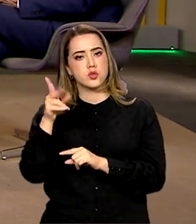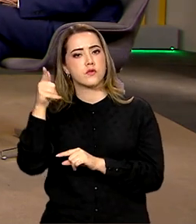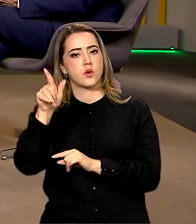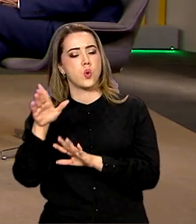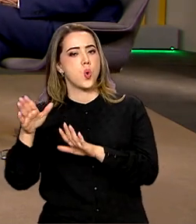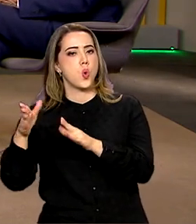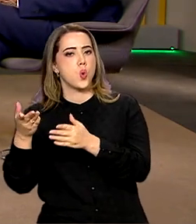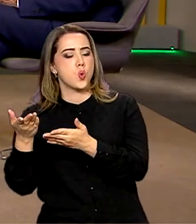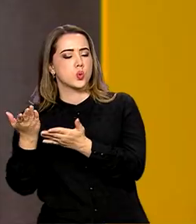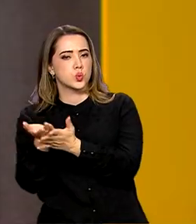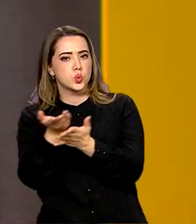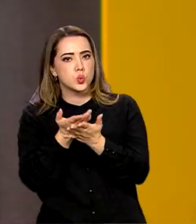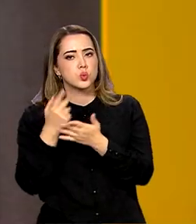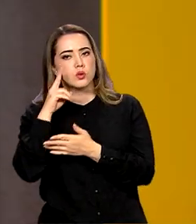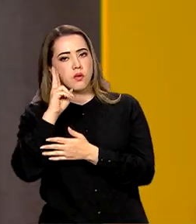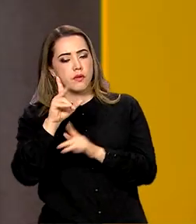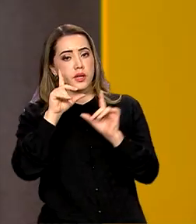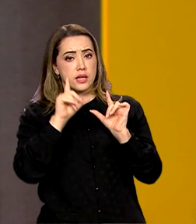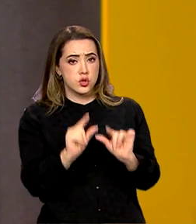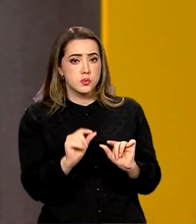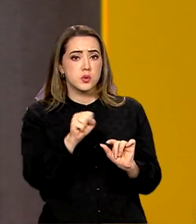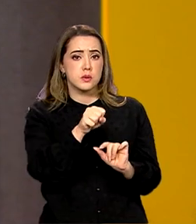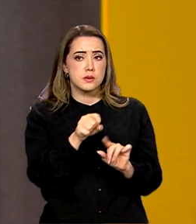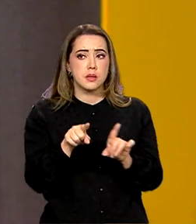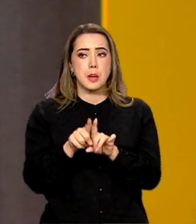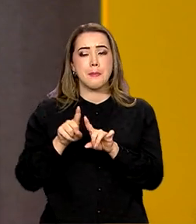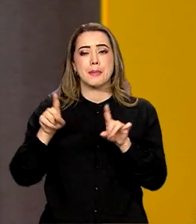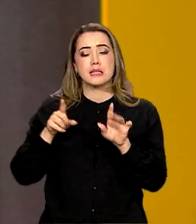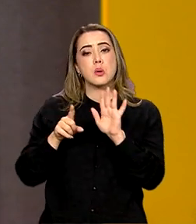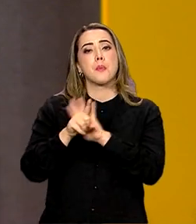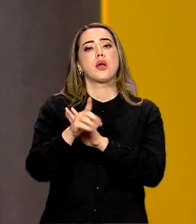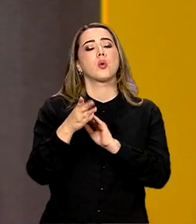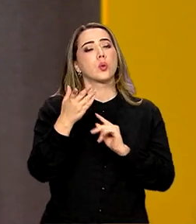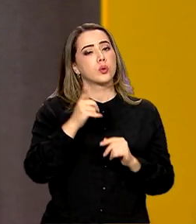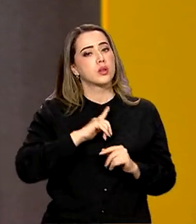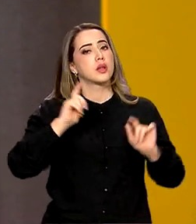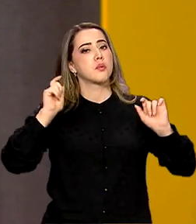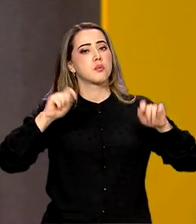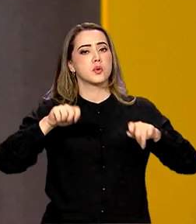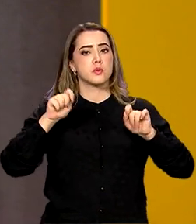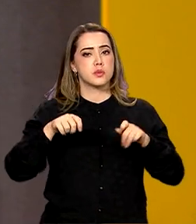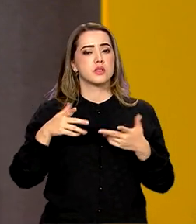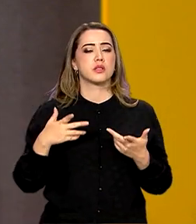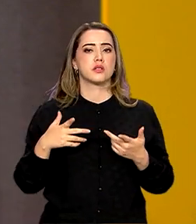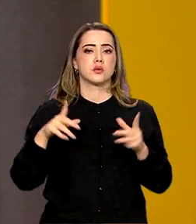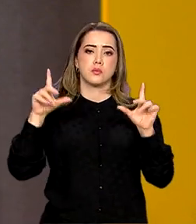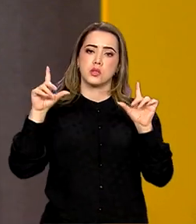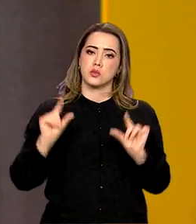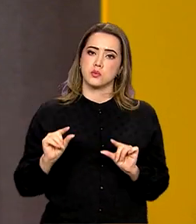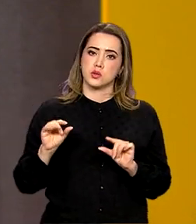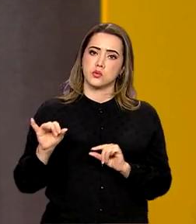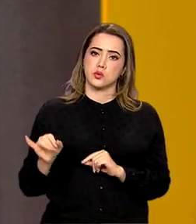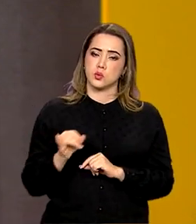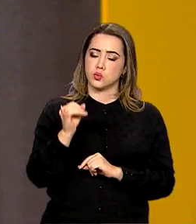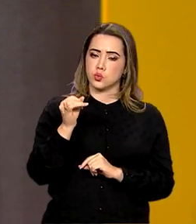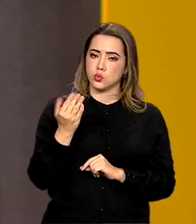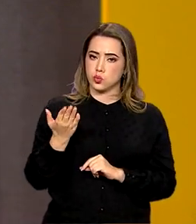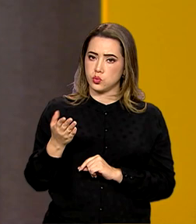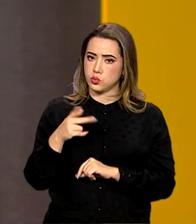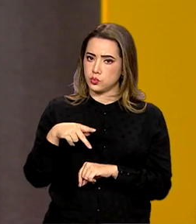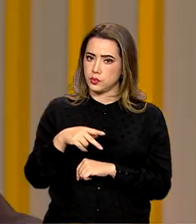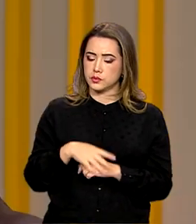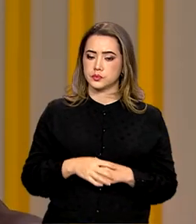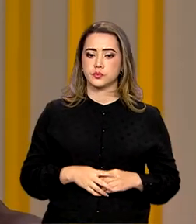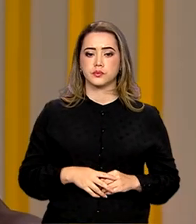pelo Boletim Fox. Eu pergunto, professor, já existem condições, já há espaço para uma redução da taxa de juros no país?